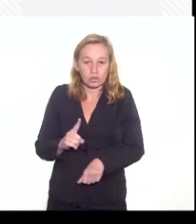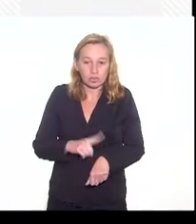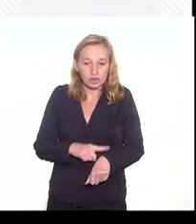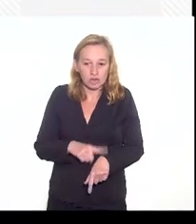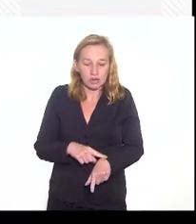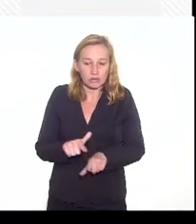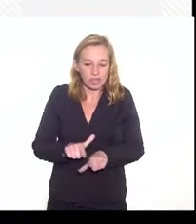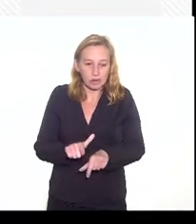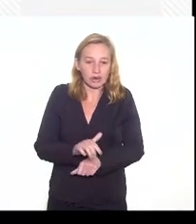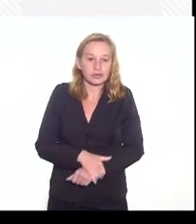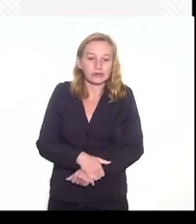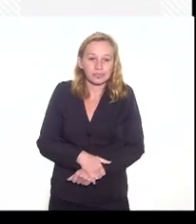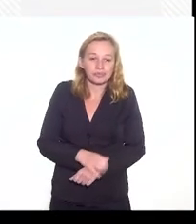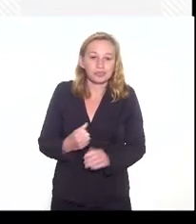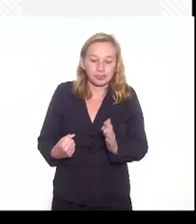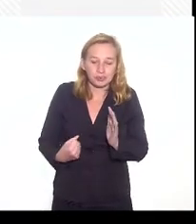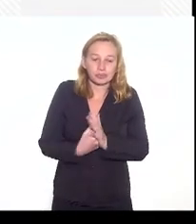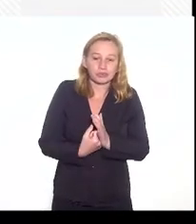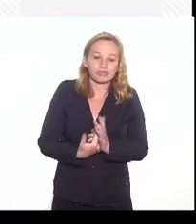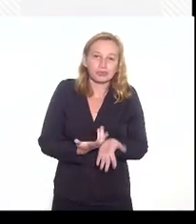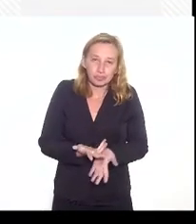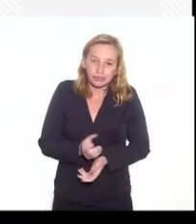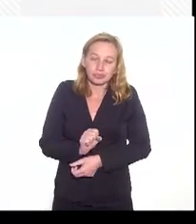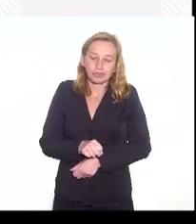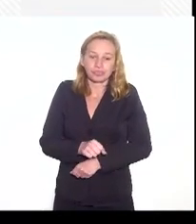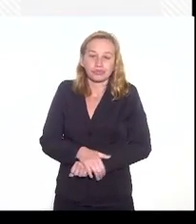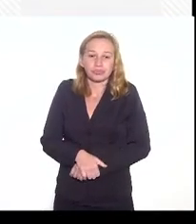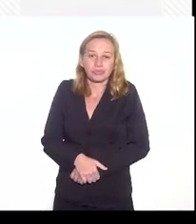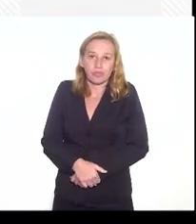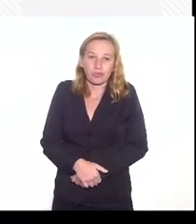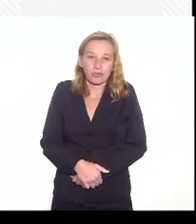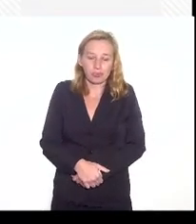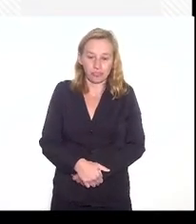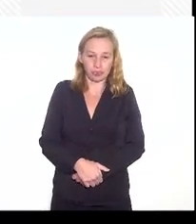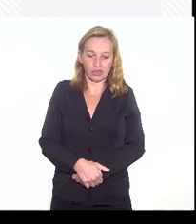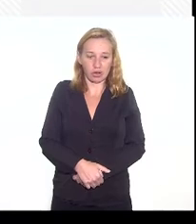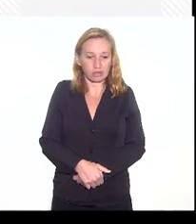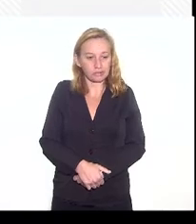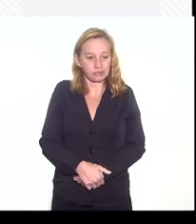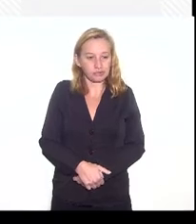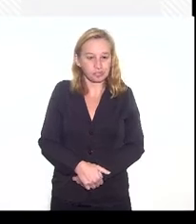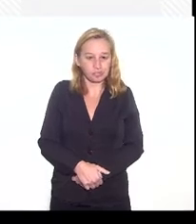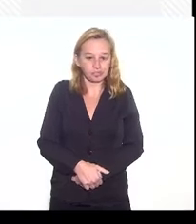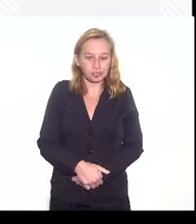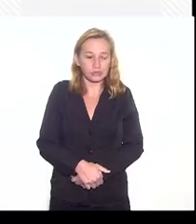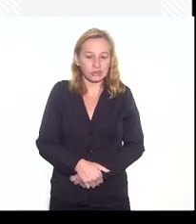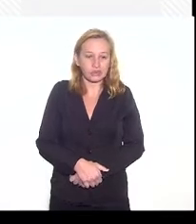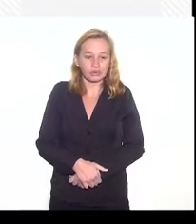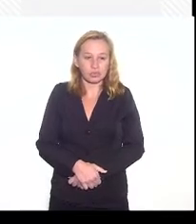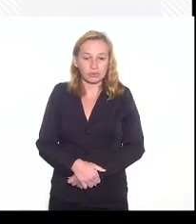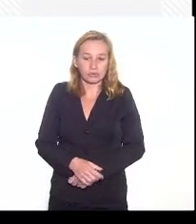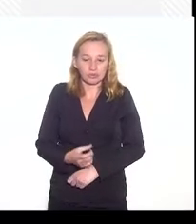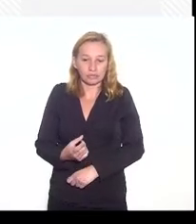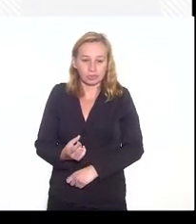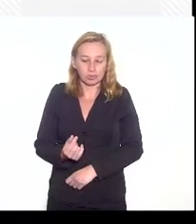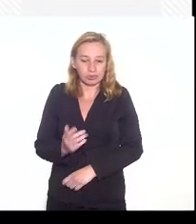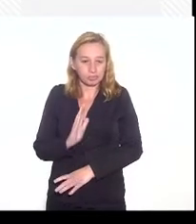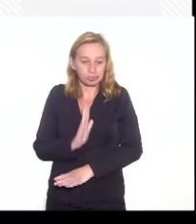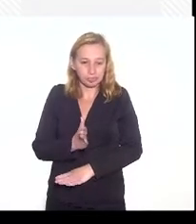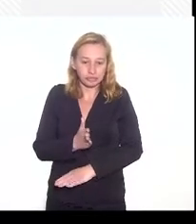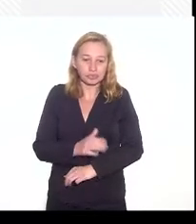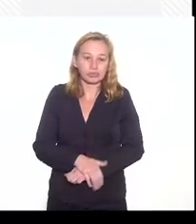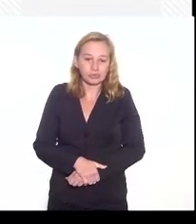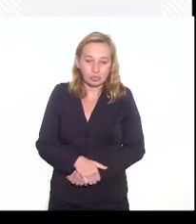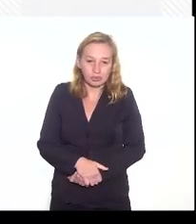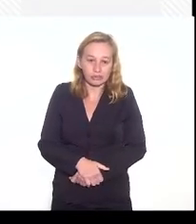porque isso tem impacto no caixa direto. Então, abolir